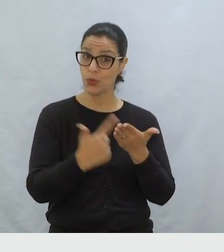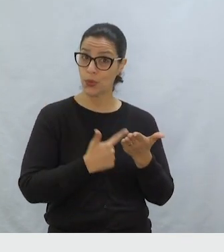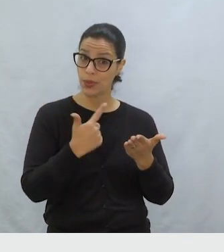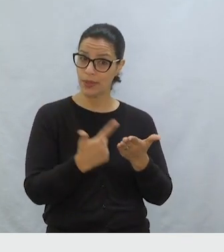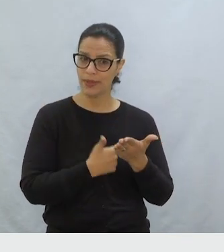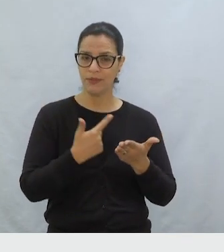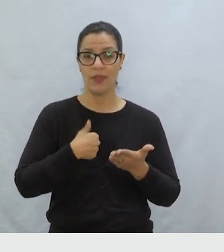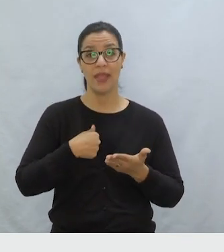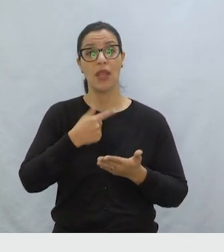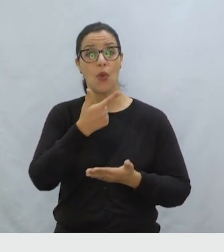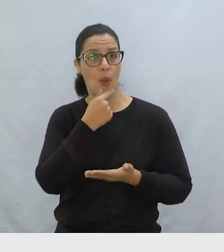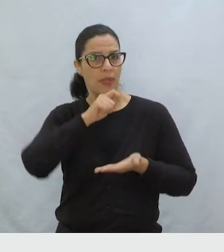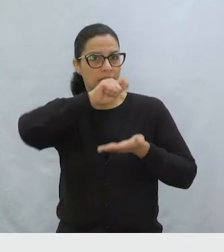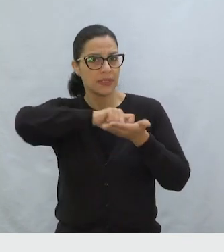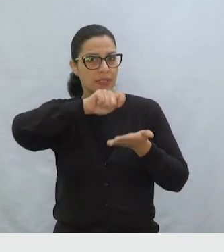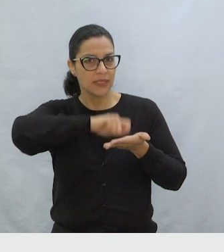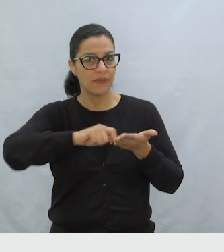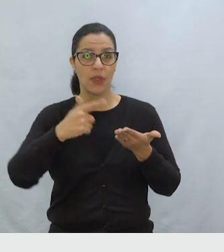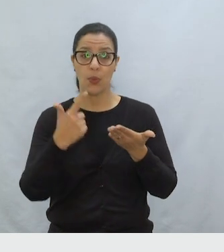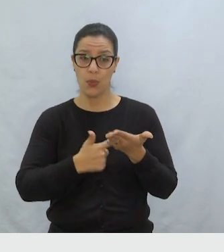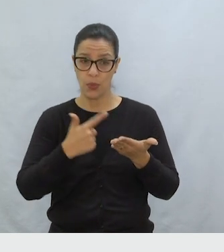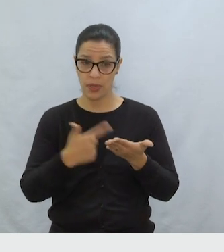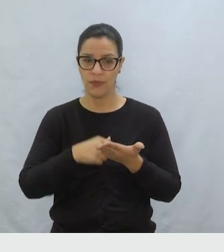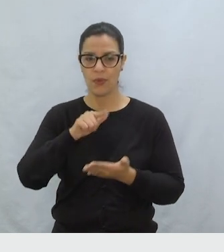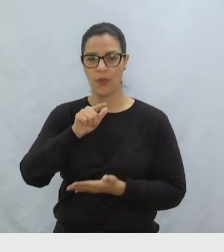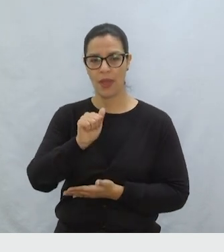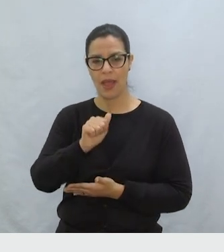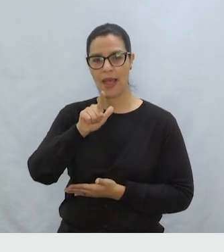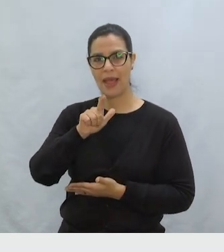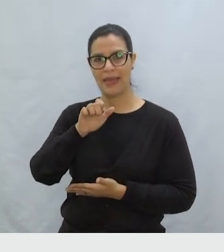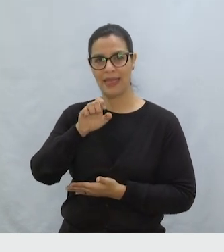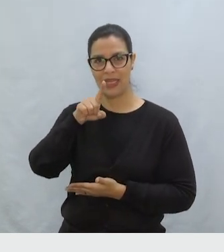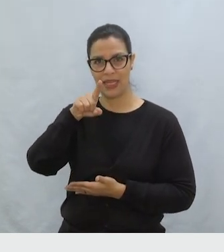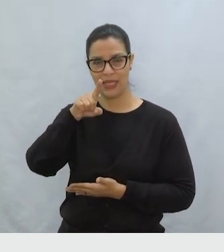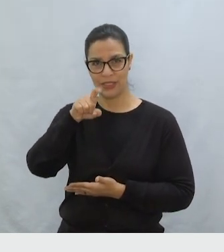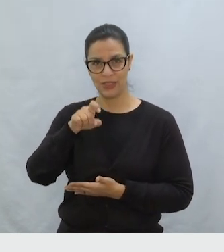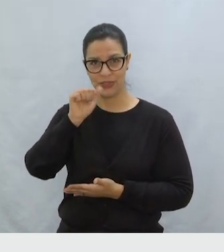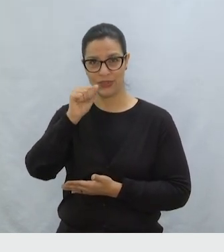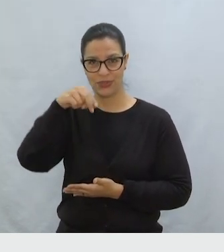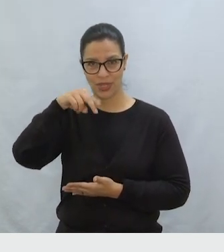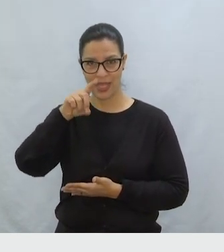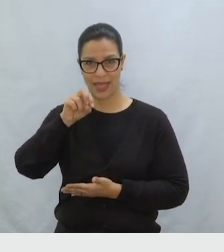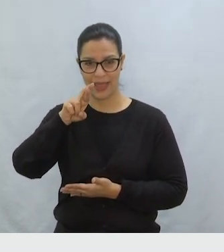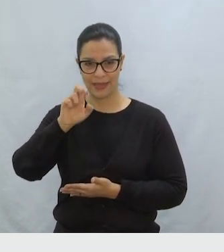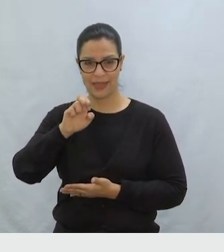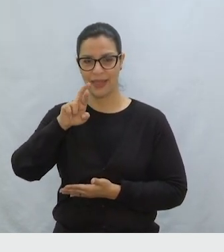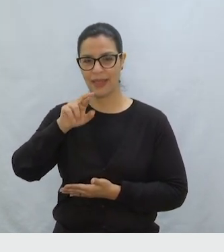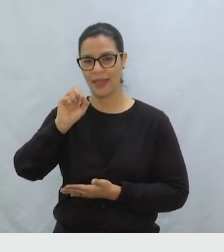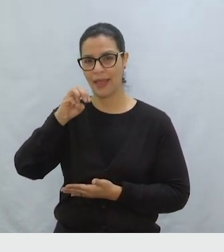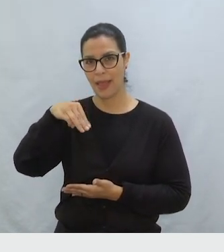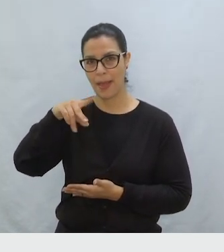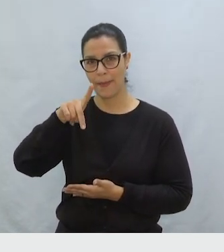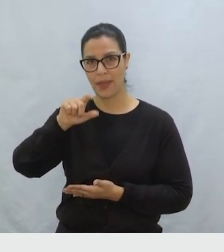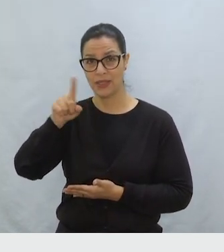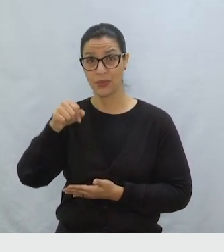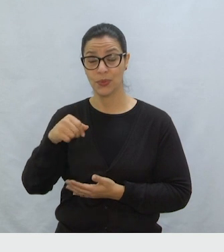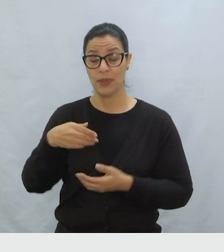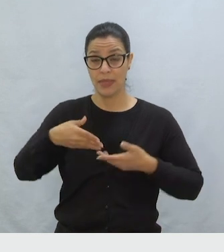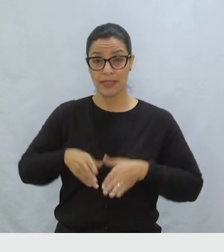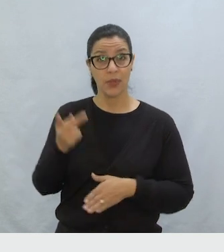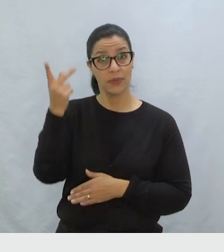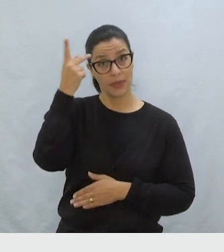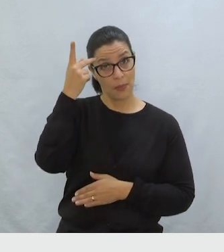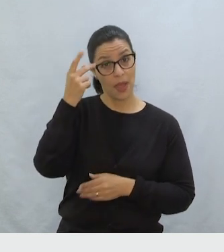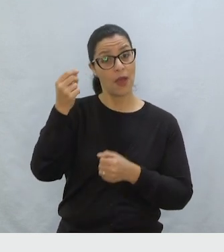autor É importante a saber de quem é essa história É o Alexandre Rampazo Então ele é de São Paulo